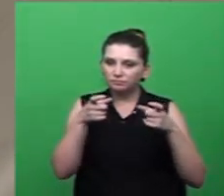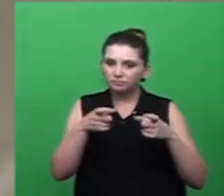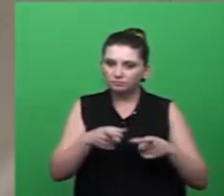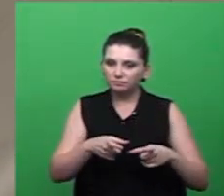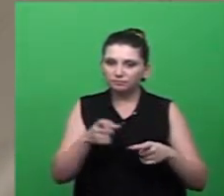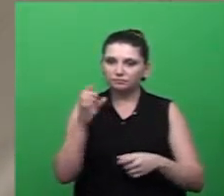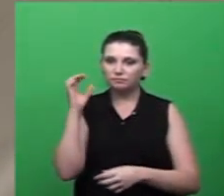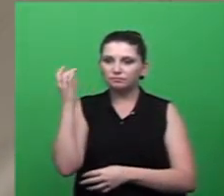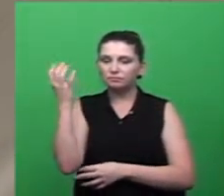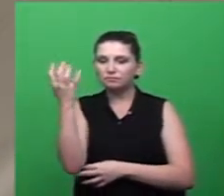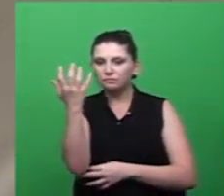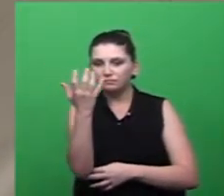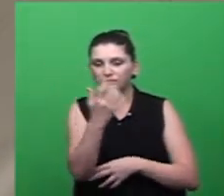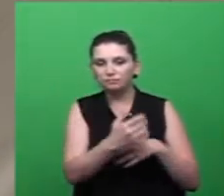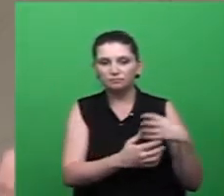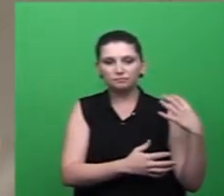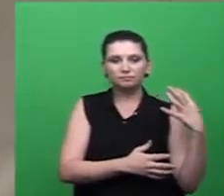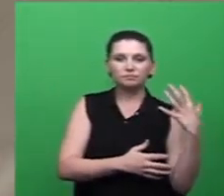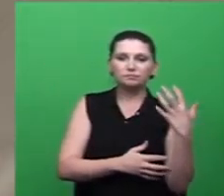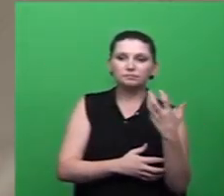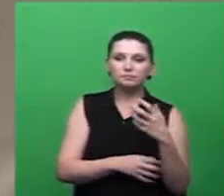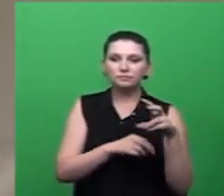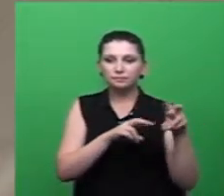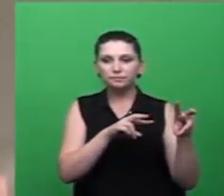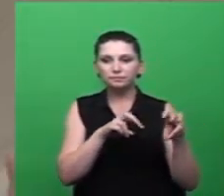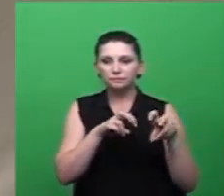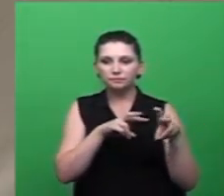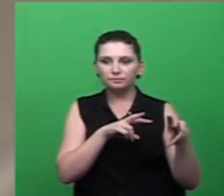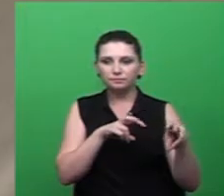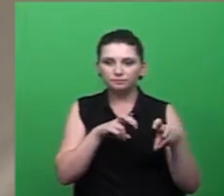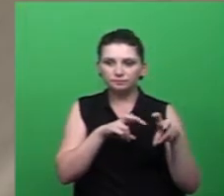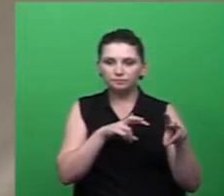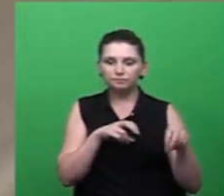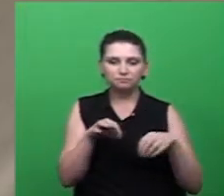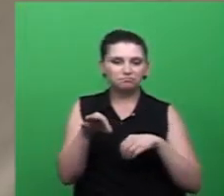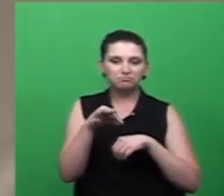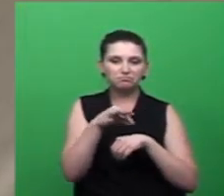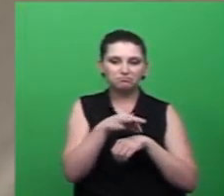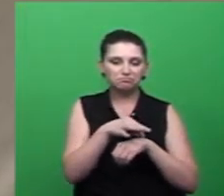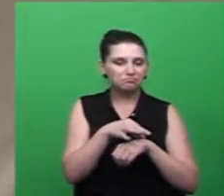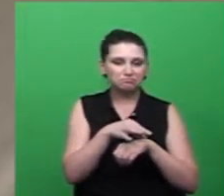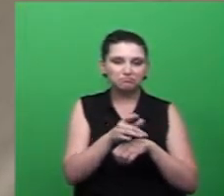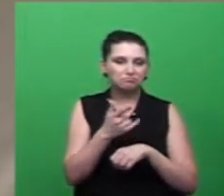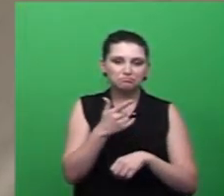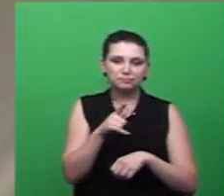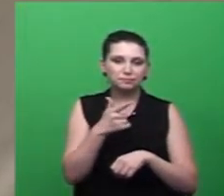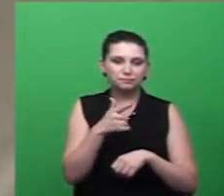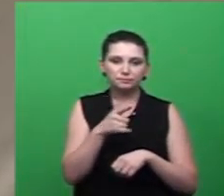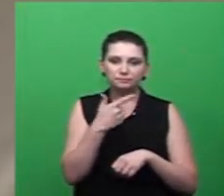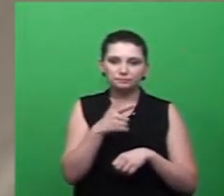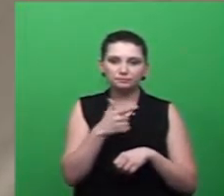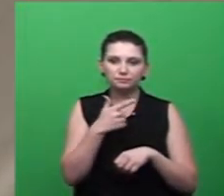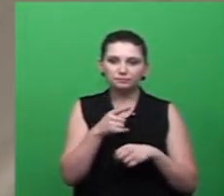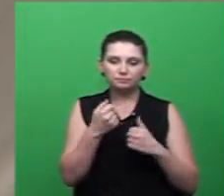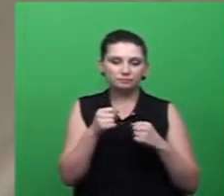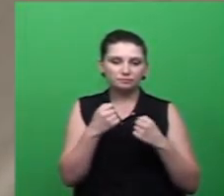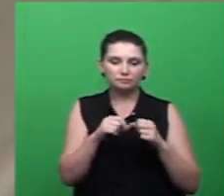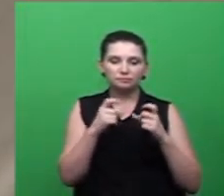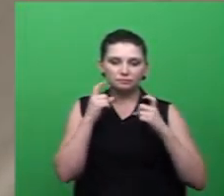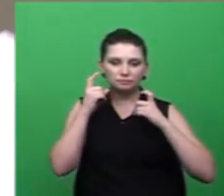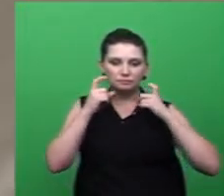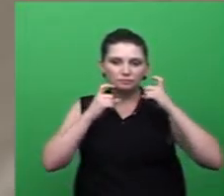diríamos assim, que são ambiente rural, que não tem dentro desses 300 metros de raio, eles não devem ser preocupações baseadas em transmissão de doenças.